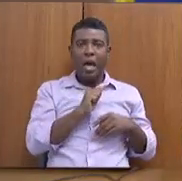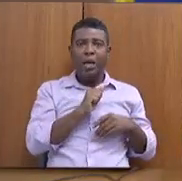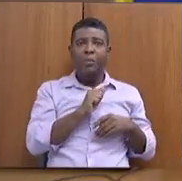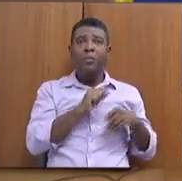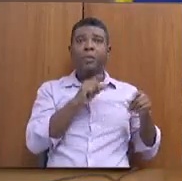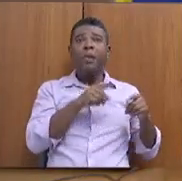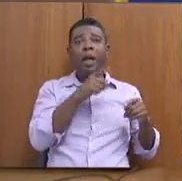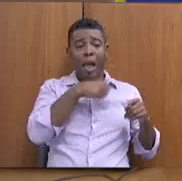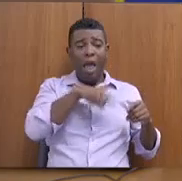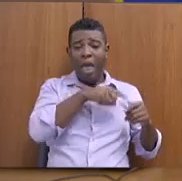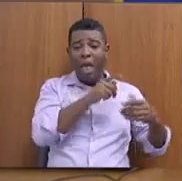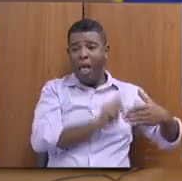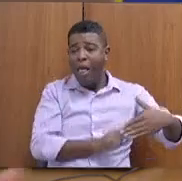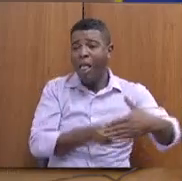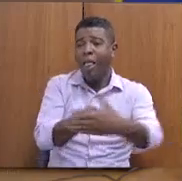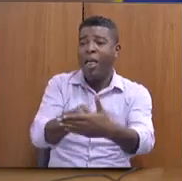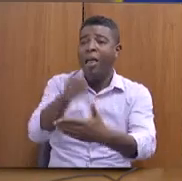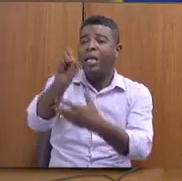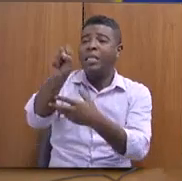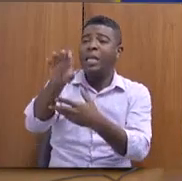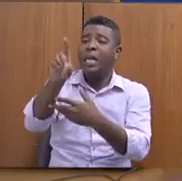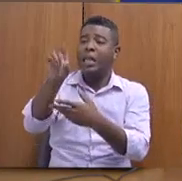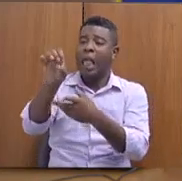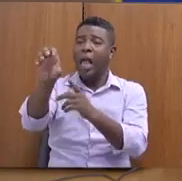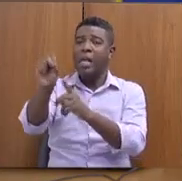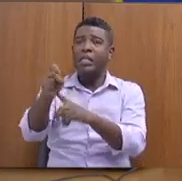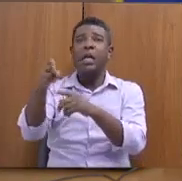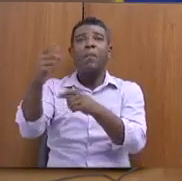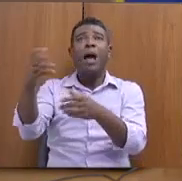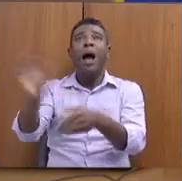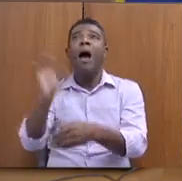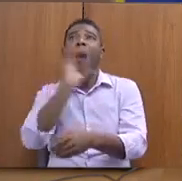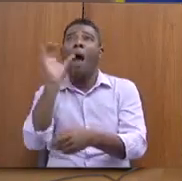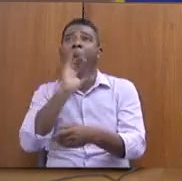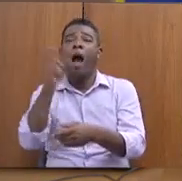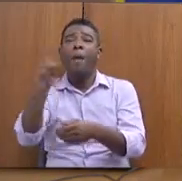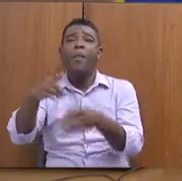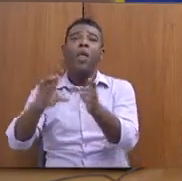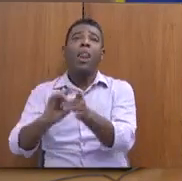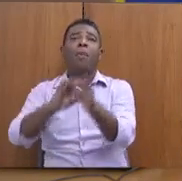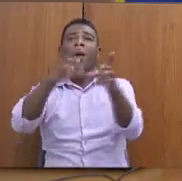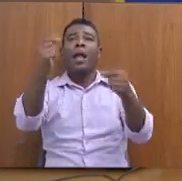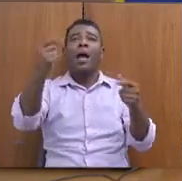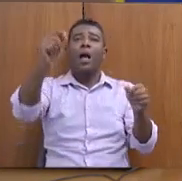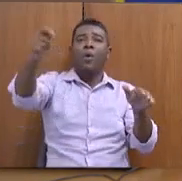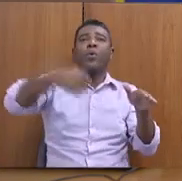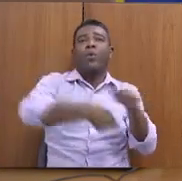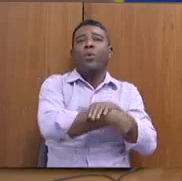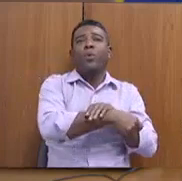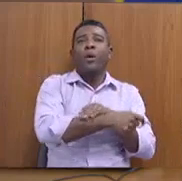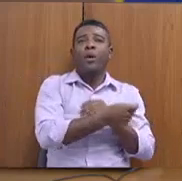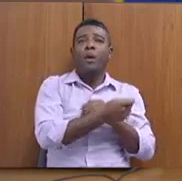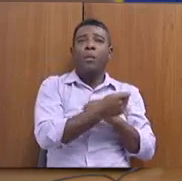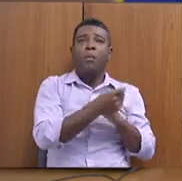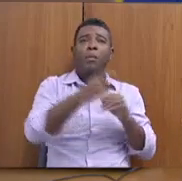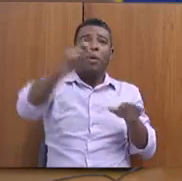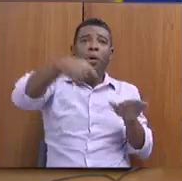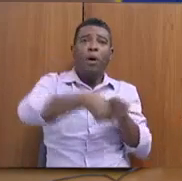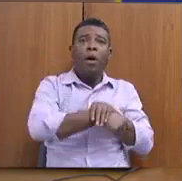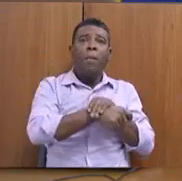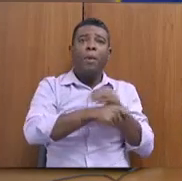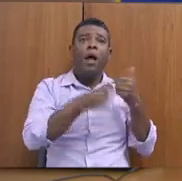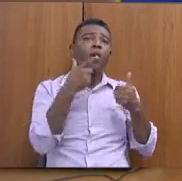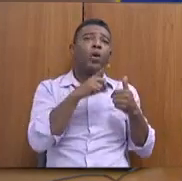à CEDES para agilizar a liberação de recursos para o funcionamento regular do Conceia, para atividades anuais do